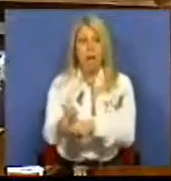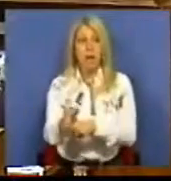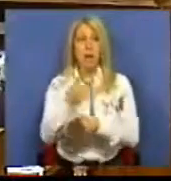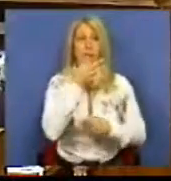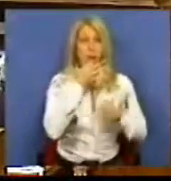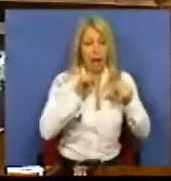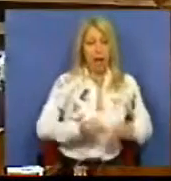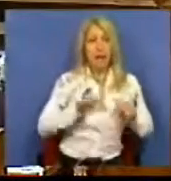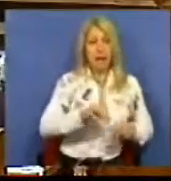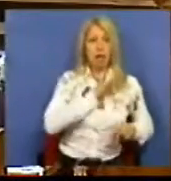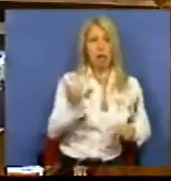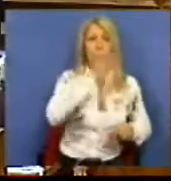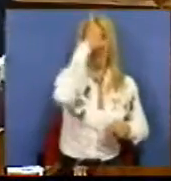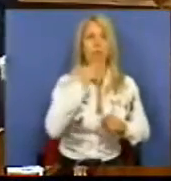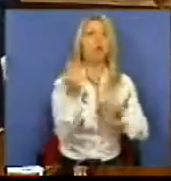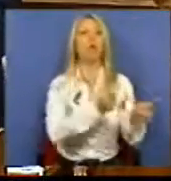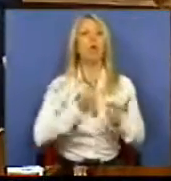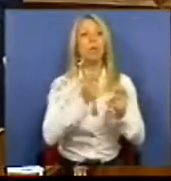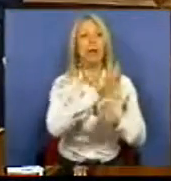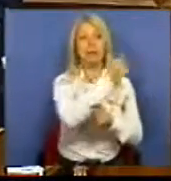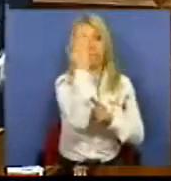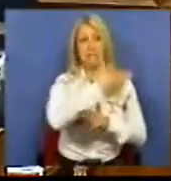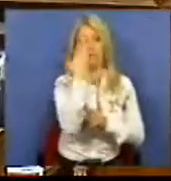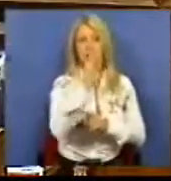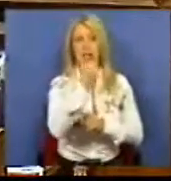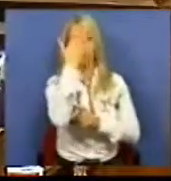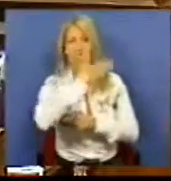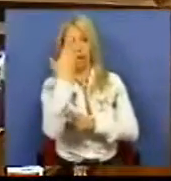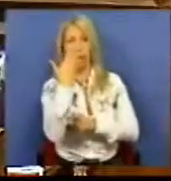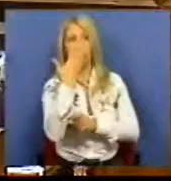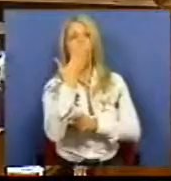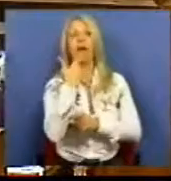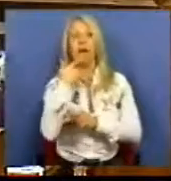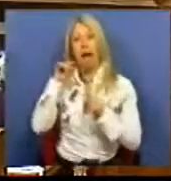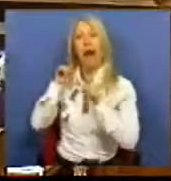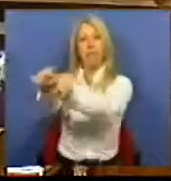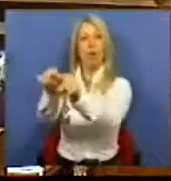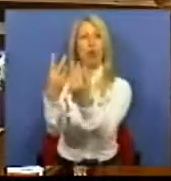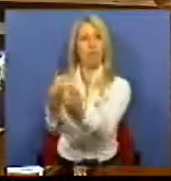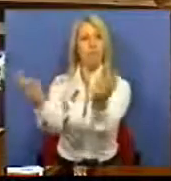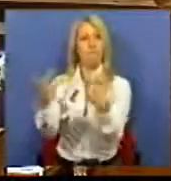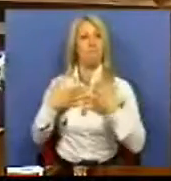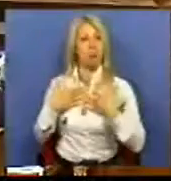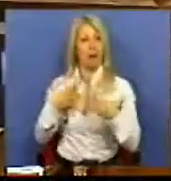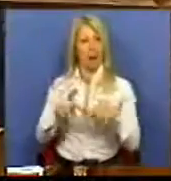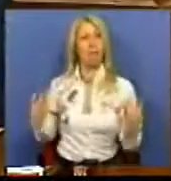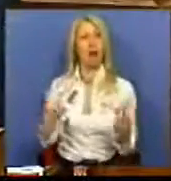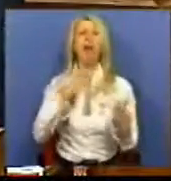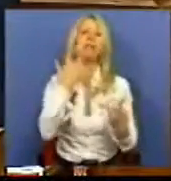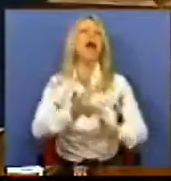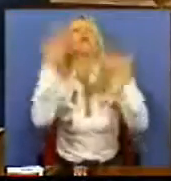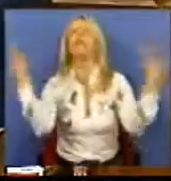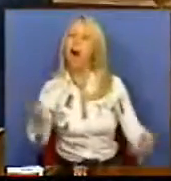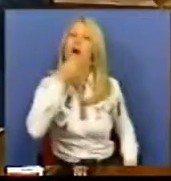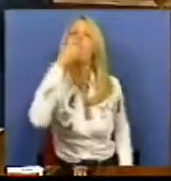bandeira, Sr. Primeiro-Ministro, no debate quinzenal, em que apontou o dedo a esta bancada e dizia Então, o que é que tem a dizer sobre a